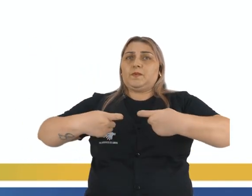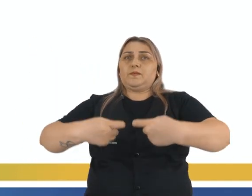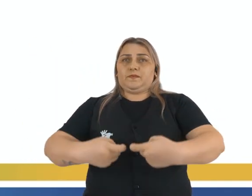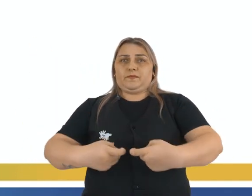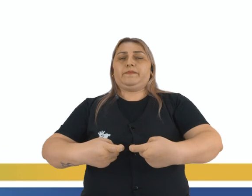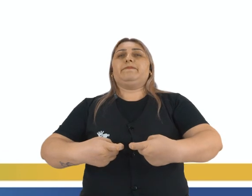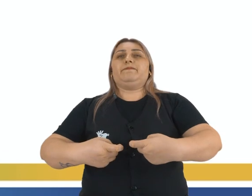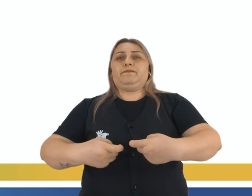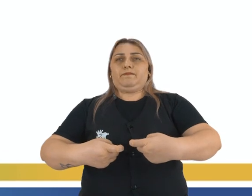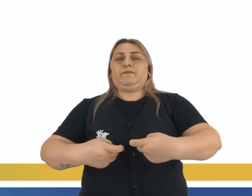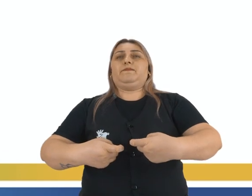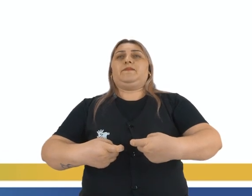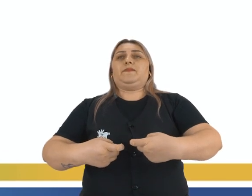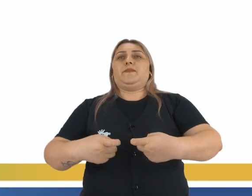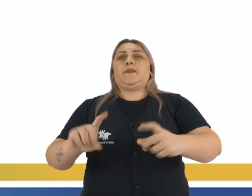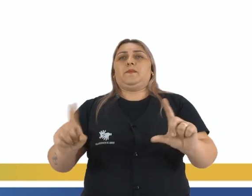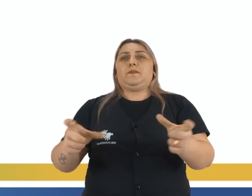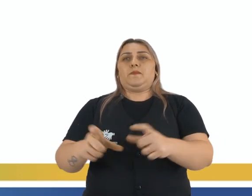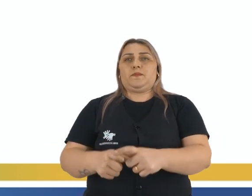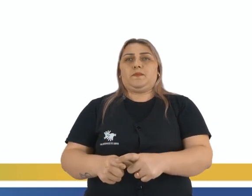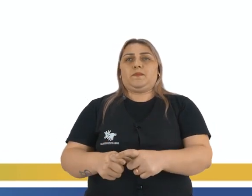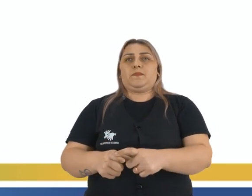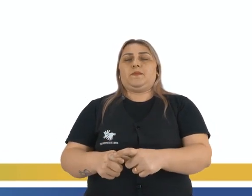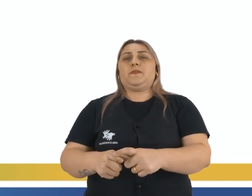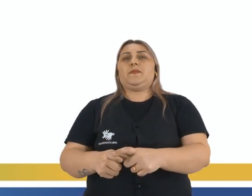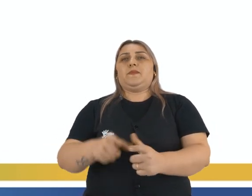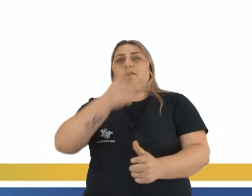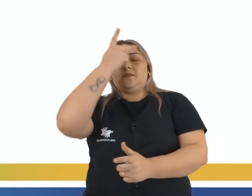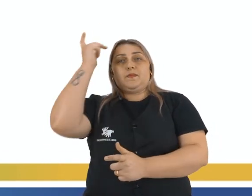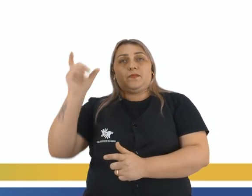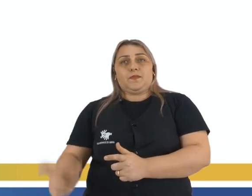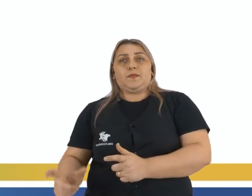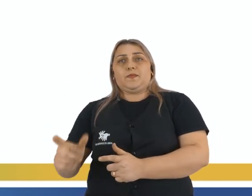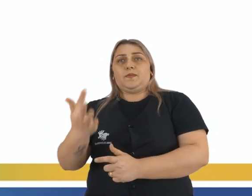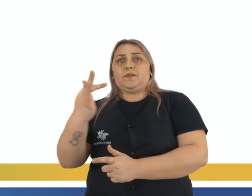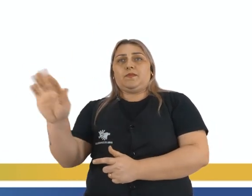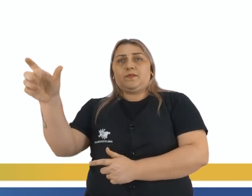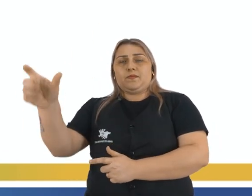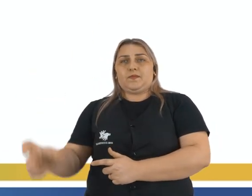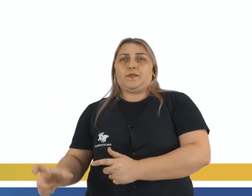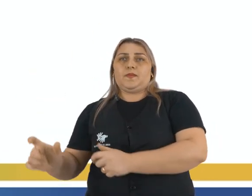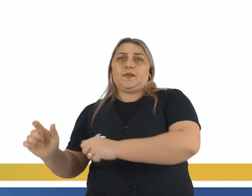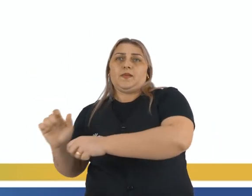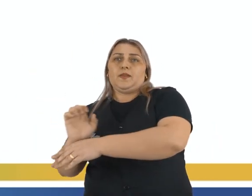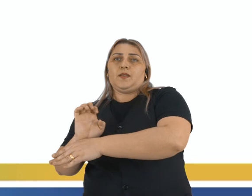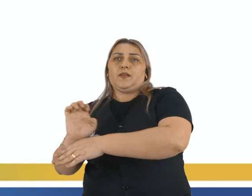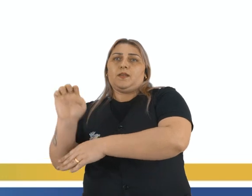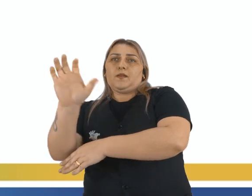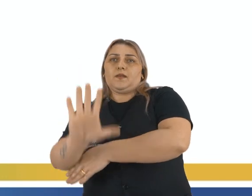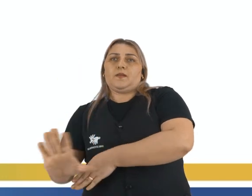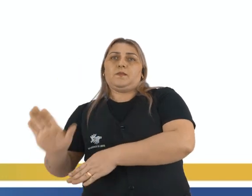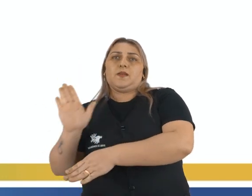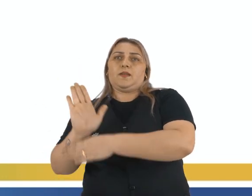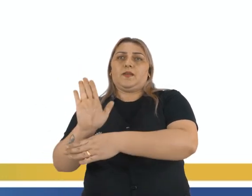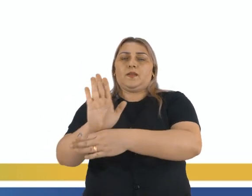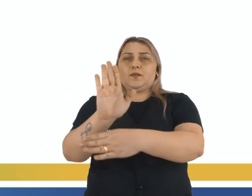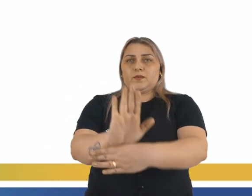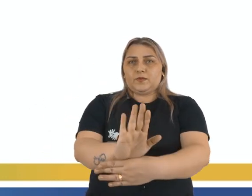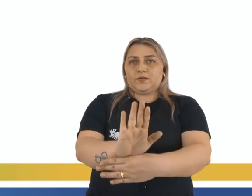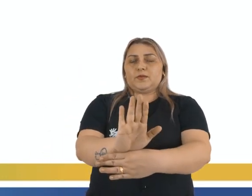E, como vocês viram, estava em menor número. Mesmo os franceses vindo, né, da Europa para auxiliar nesse